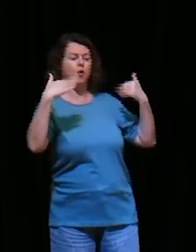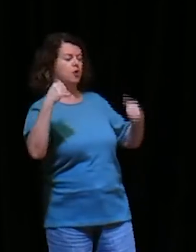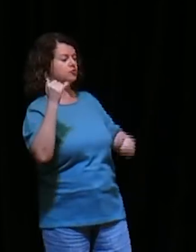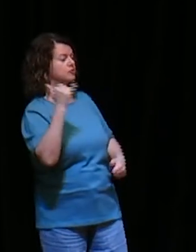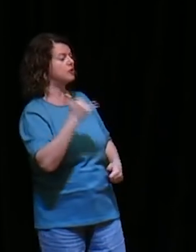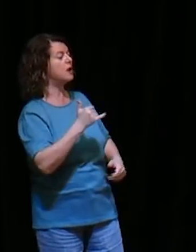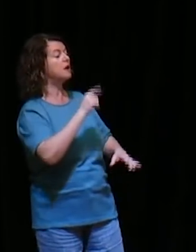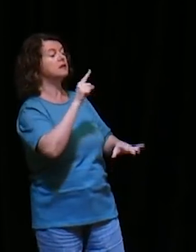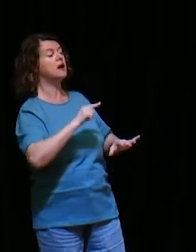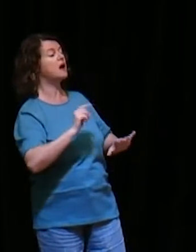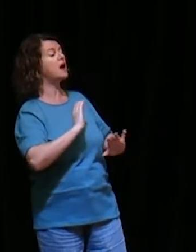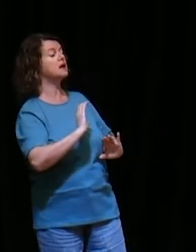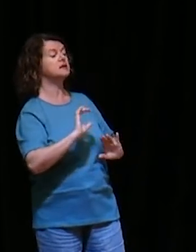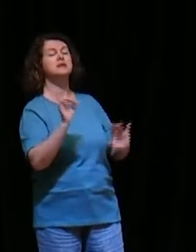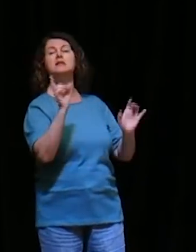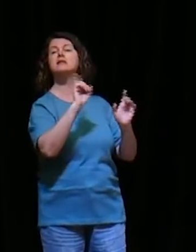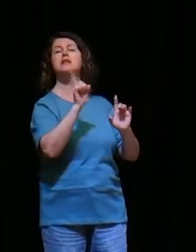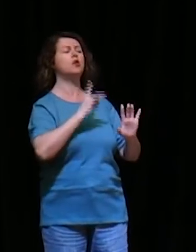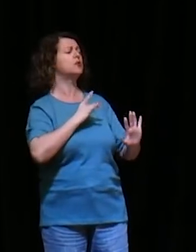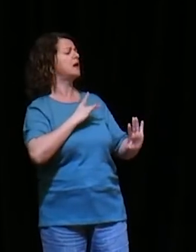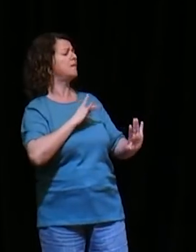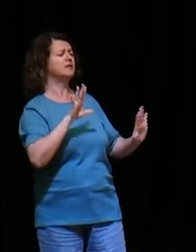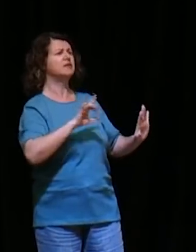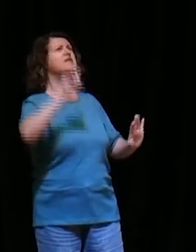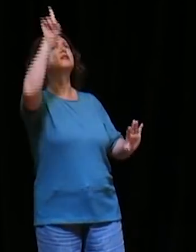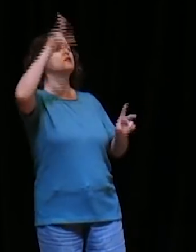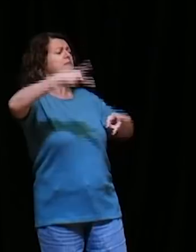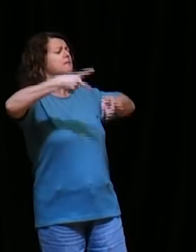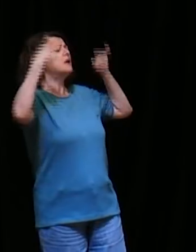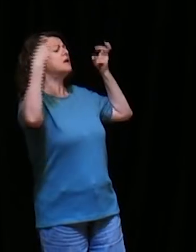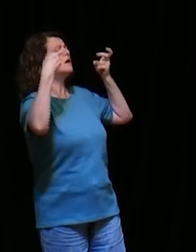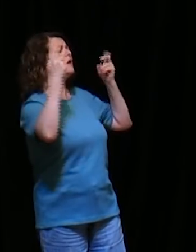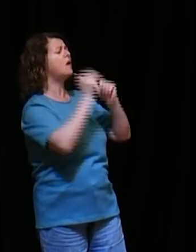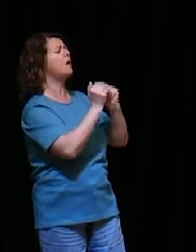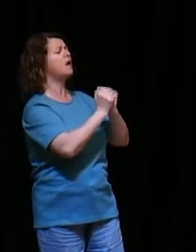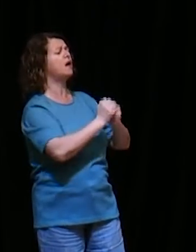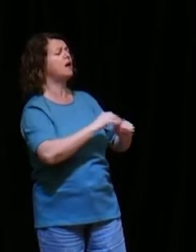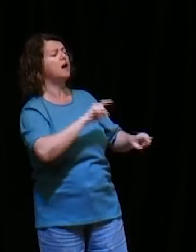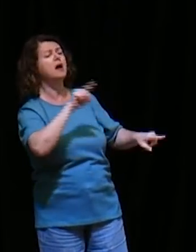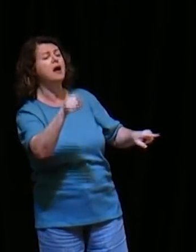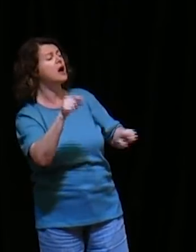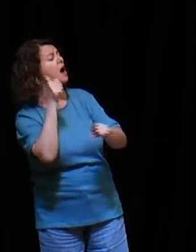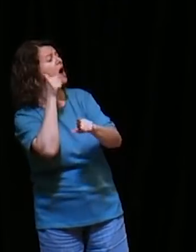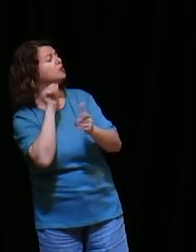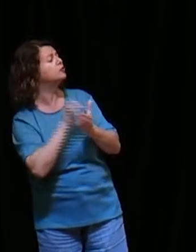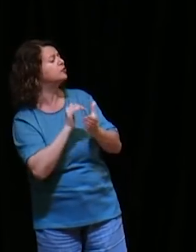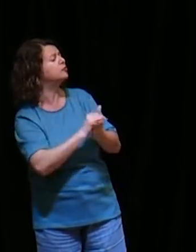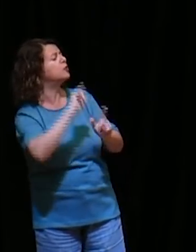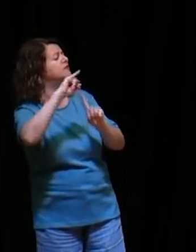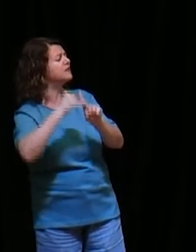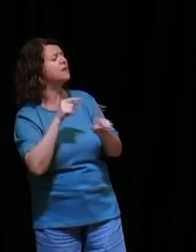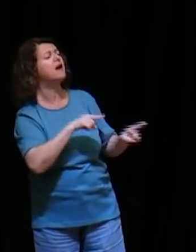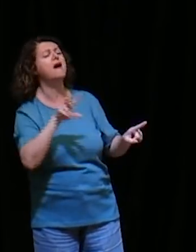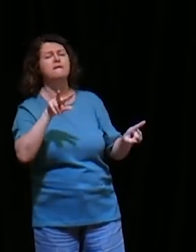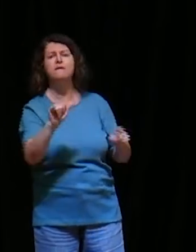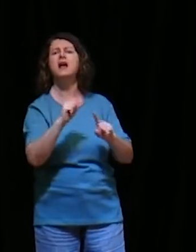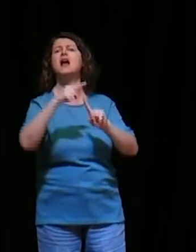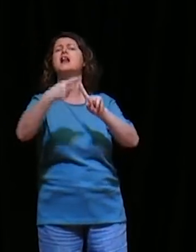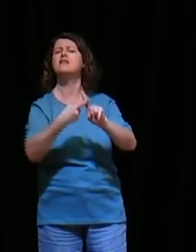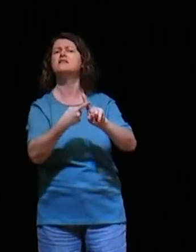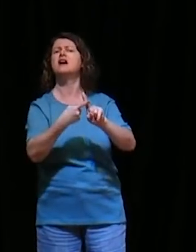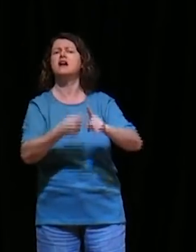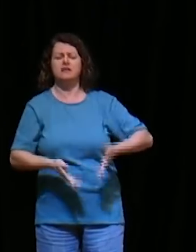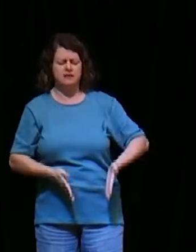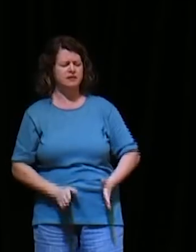porque a tua oração, ouvida, Isabel, tua mulher, dará a luz de um filho, e lhe porais o nome João, e